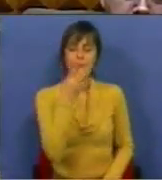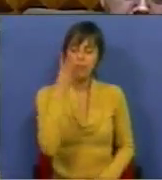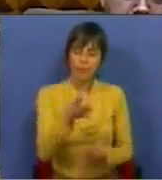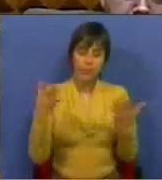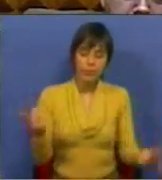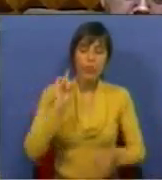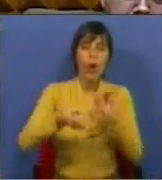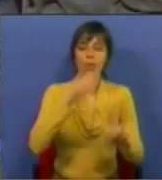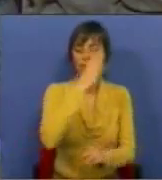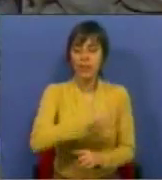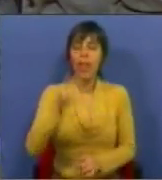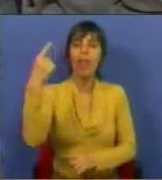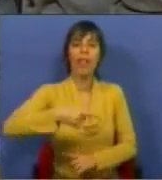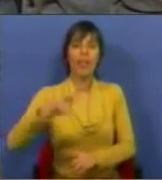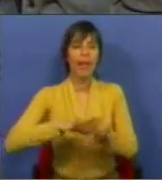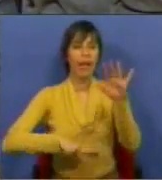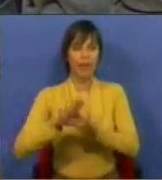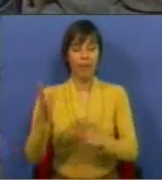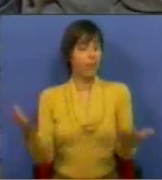qual é a execução que deva ser executada. Muito obrigado.